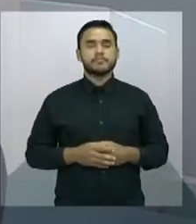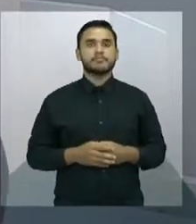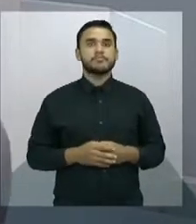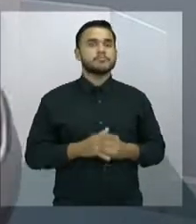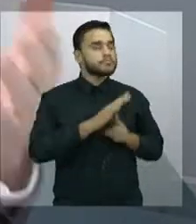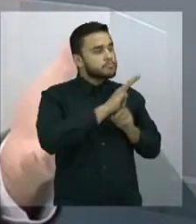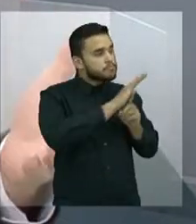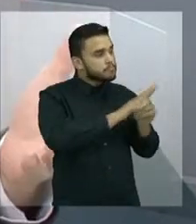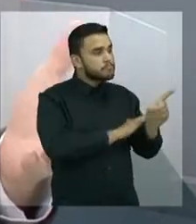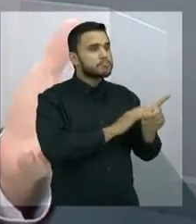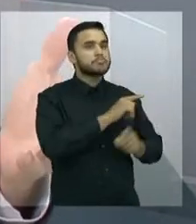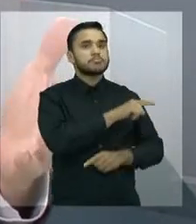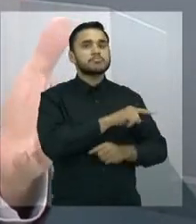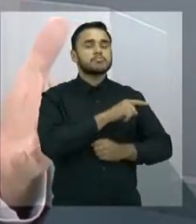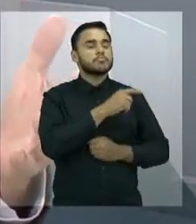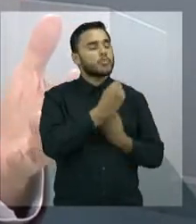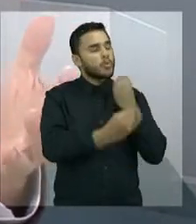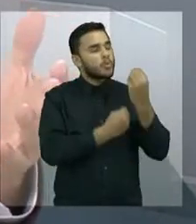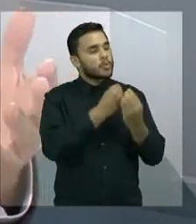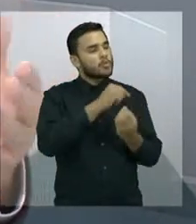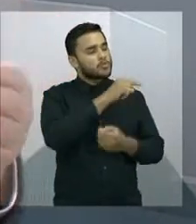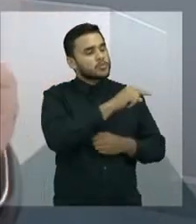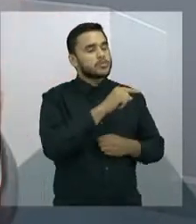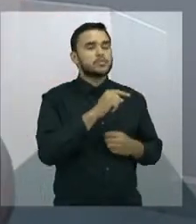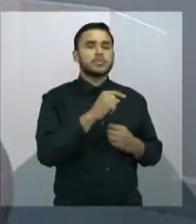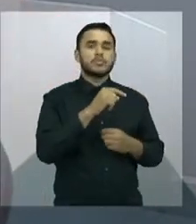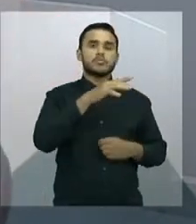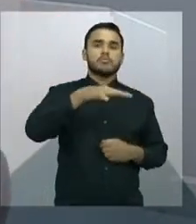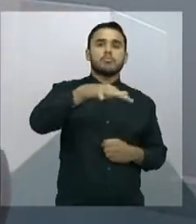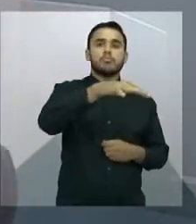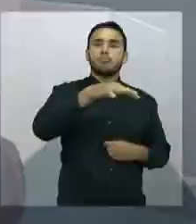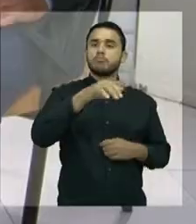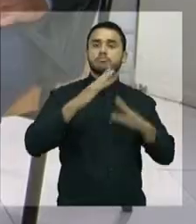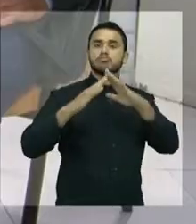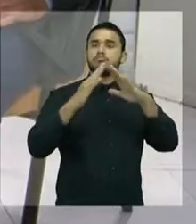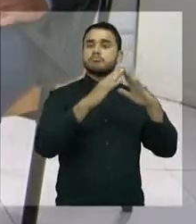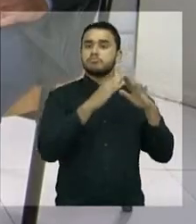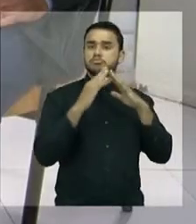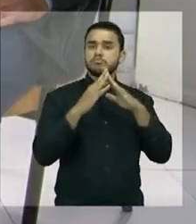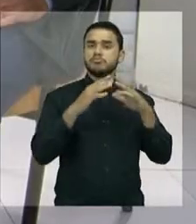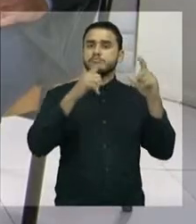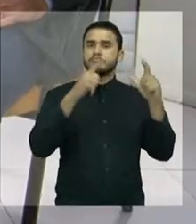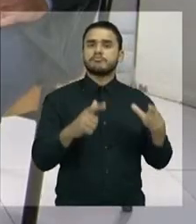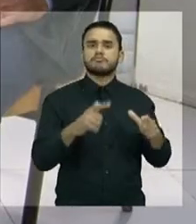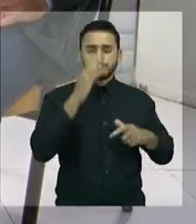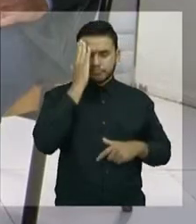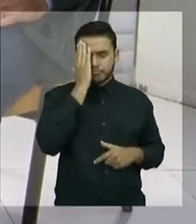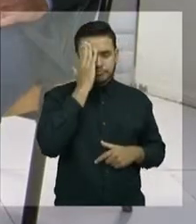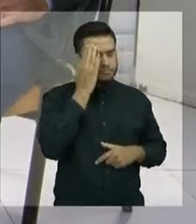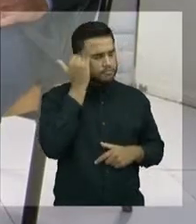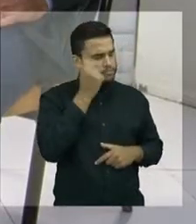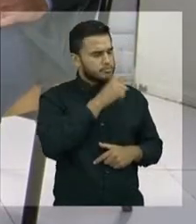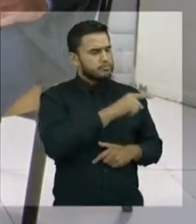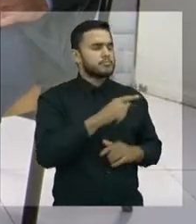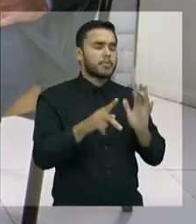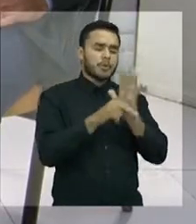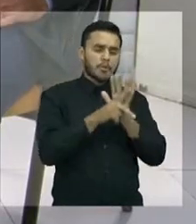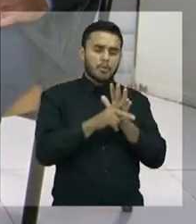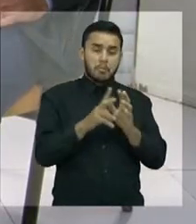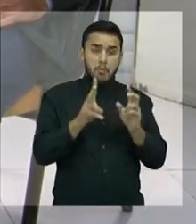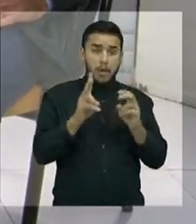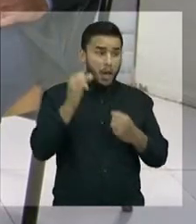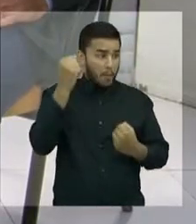da sua atuação no bairro, a gente sabe que aqueles vereadores que pertencem na base do Executivo